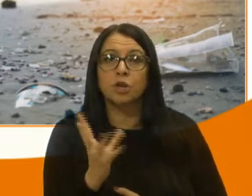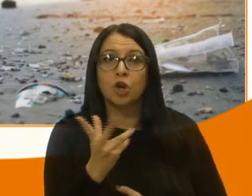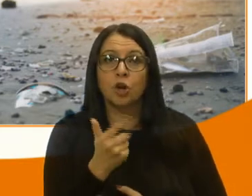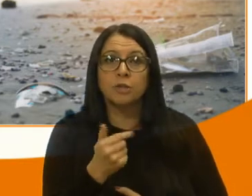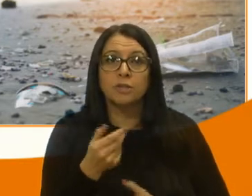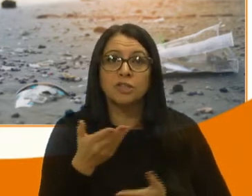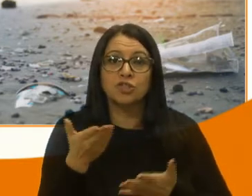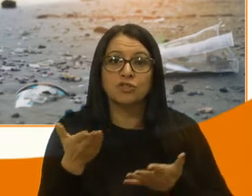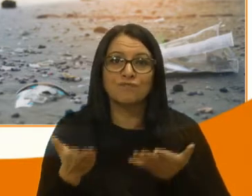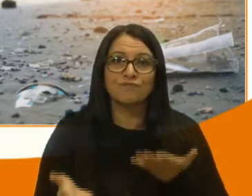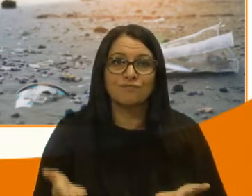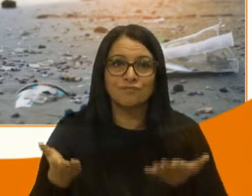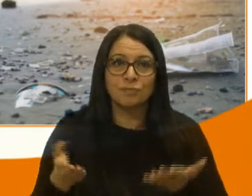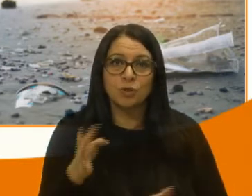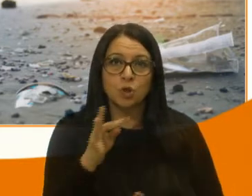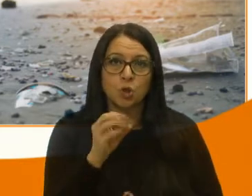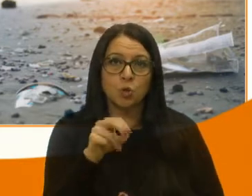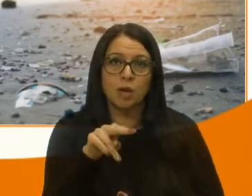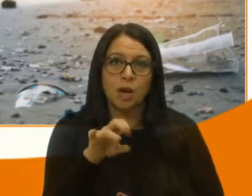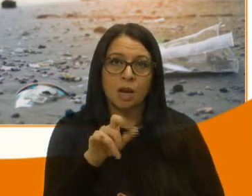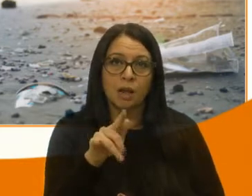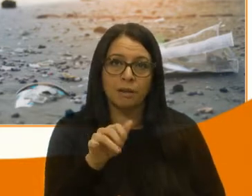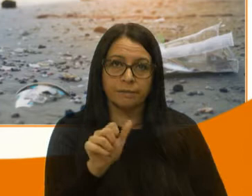toneladas em 2050.